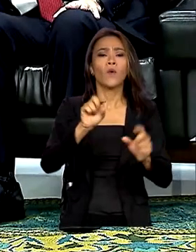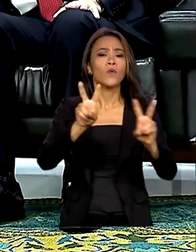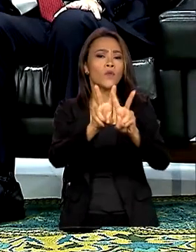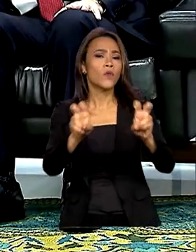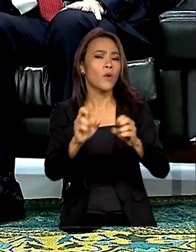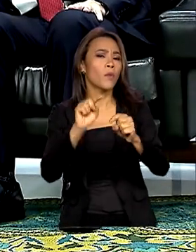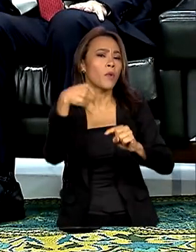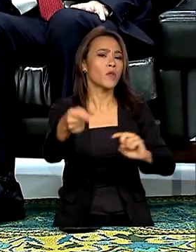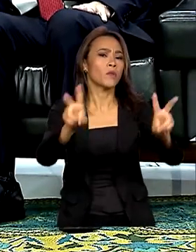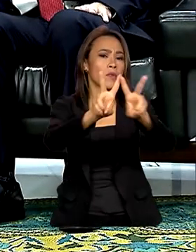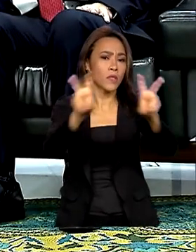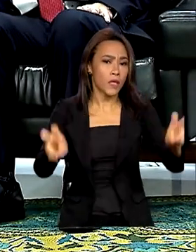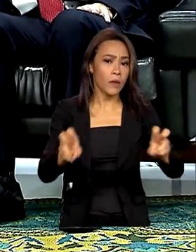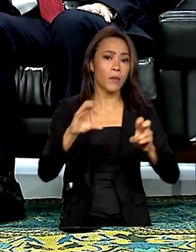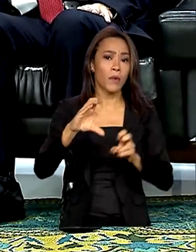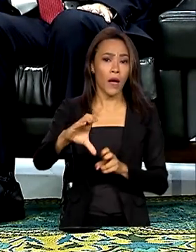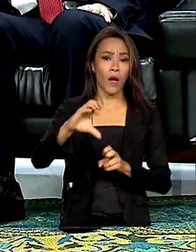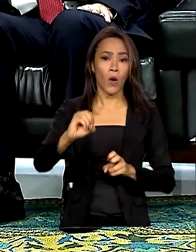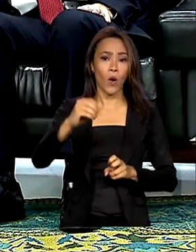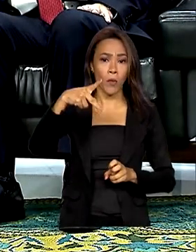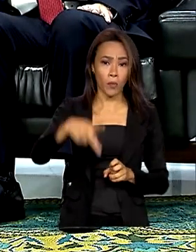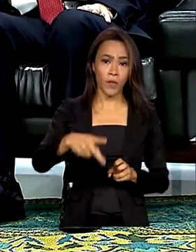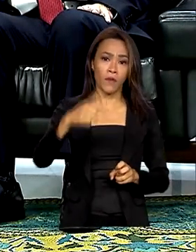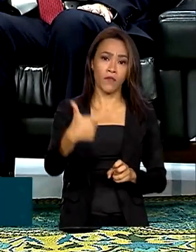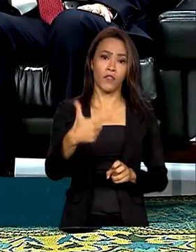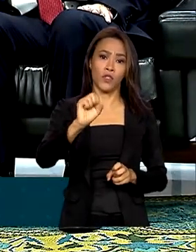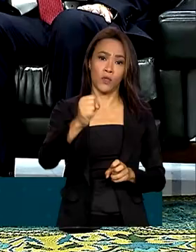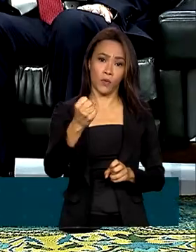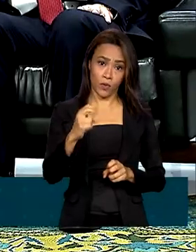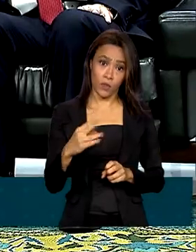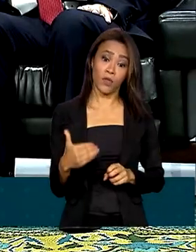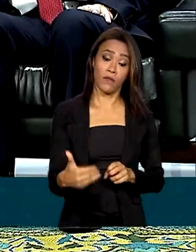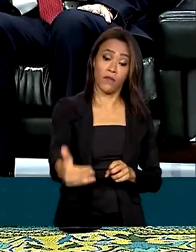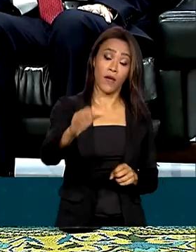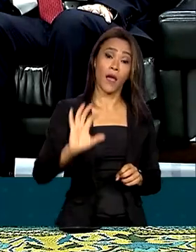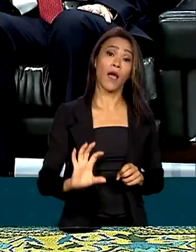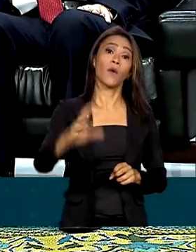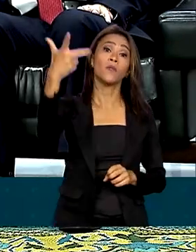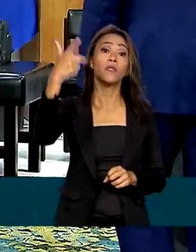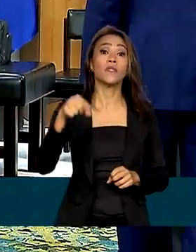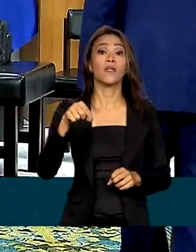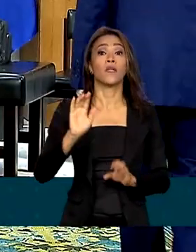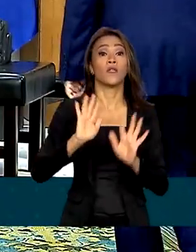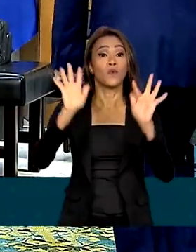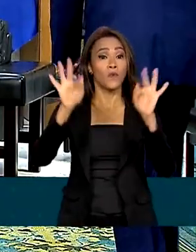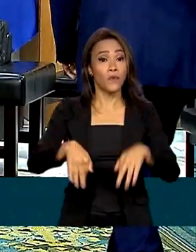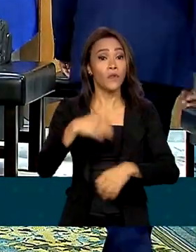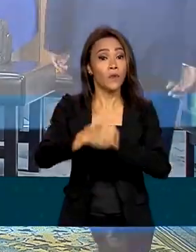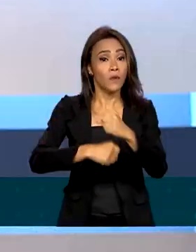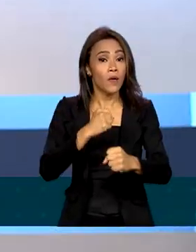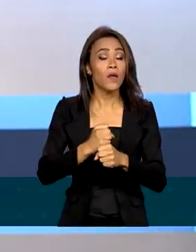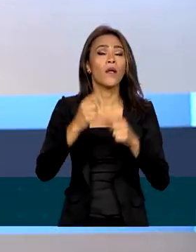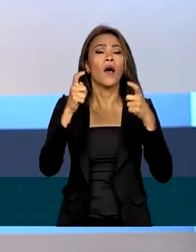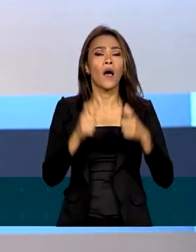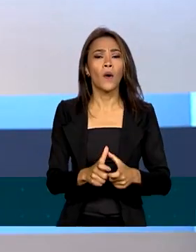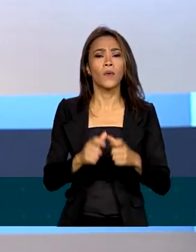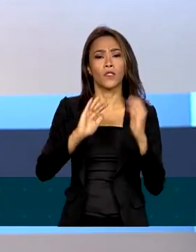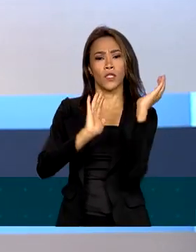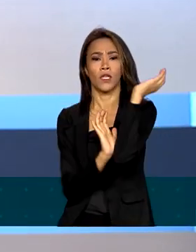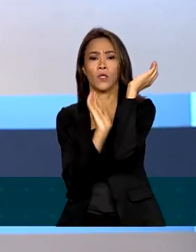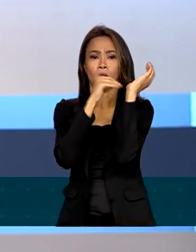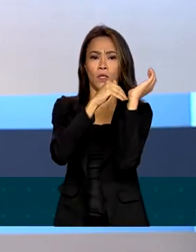sobre mudanças climáticas, a COP28, que será realizada no fim do ano em Dubai. O alto executivo da União Europeia